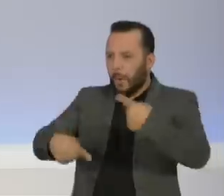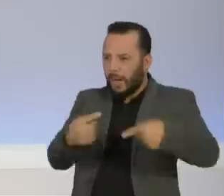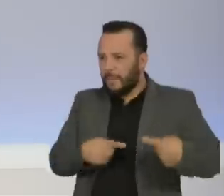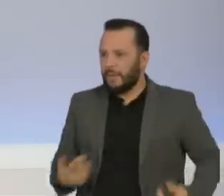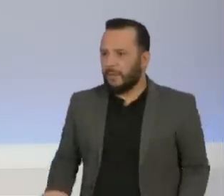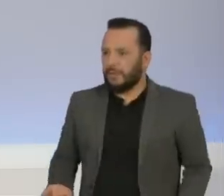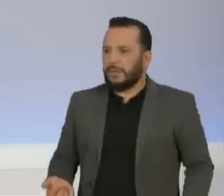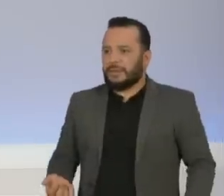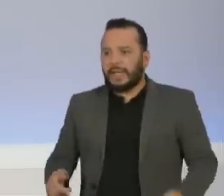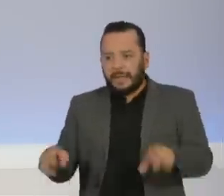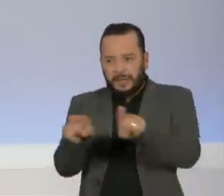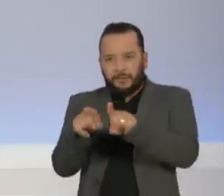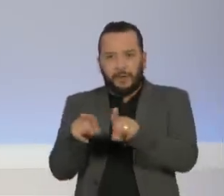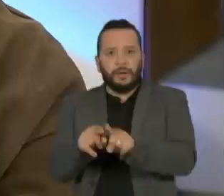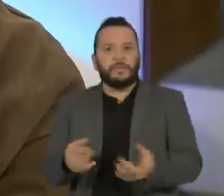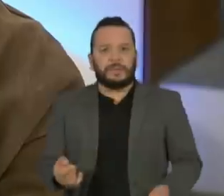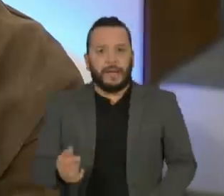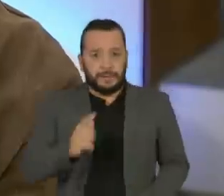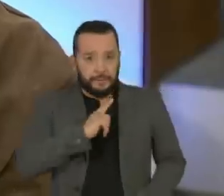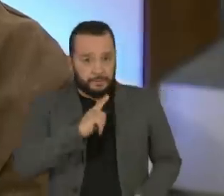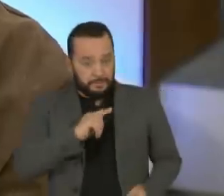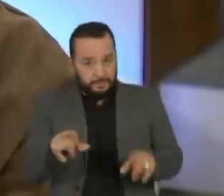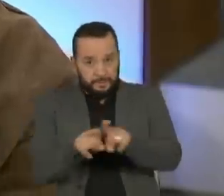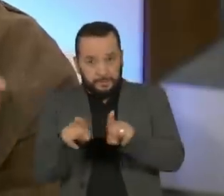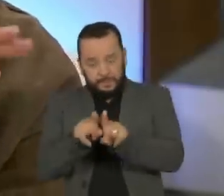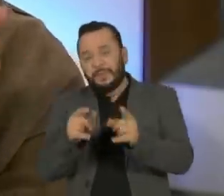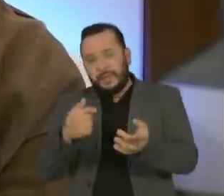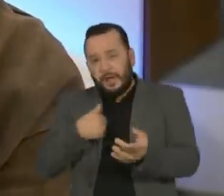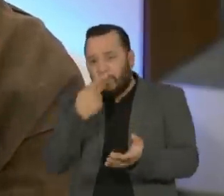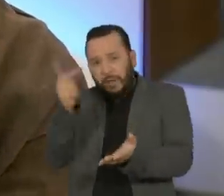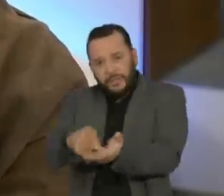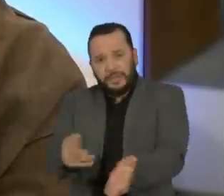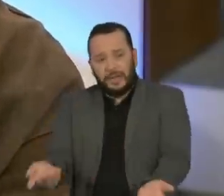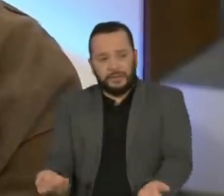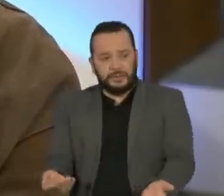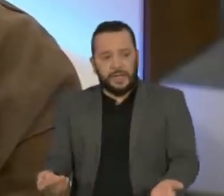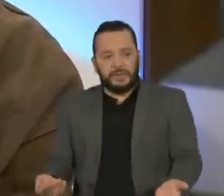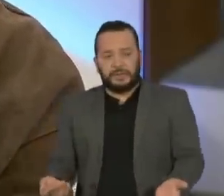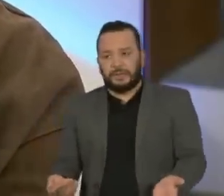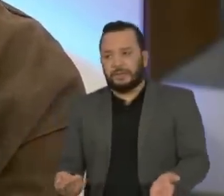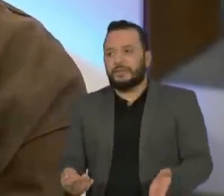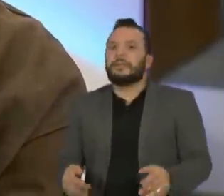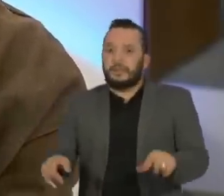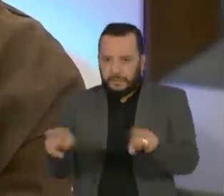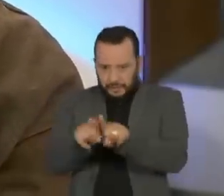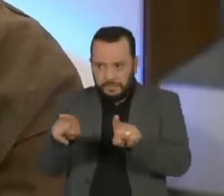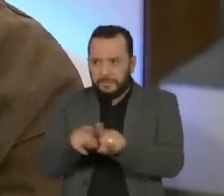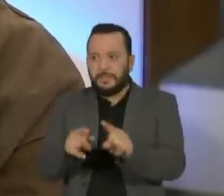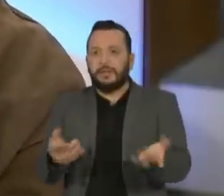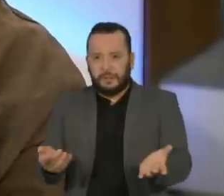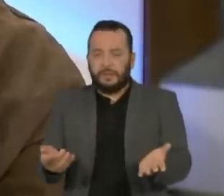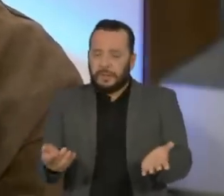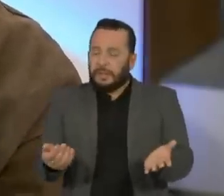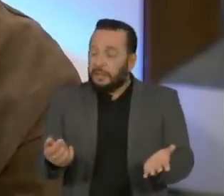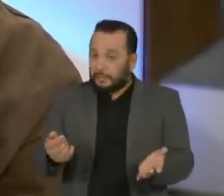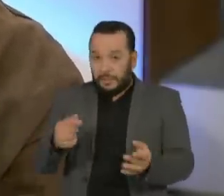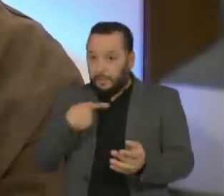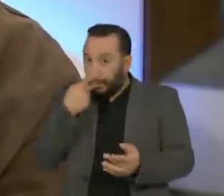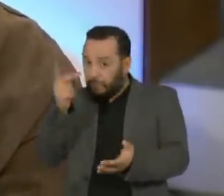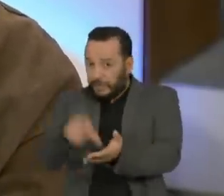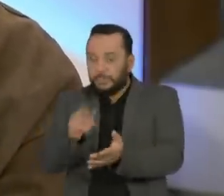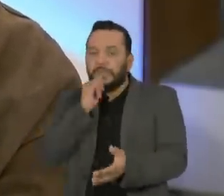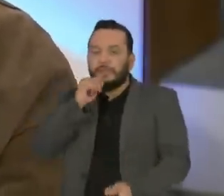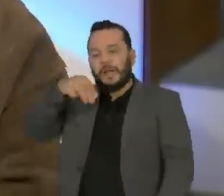mãe me ensinou a falar a verdade. Quando eu falo a verdade, eu causo problema. Por exemplo, assim, eu falo, olha, é